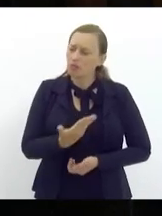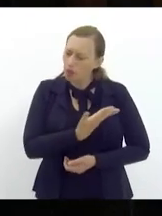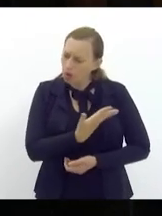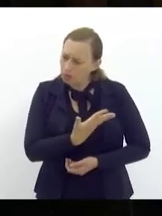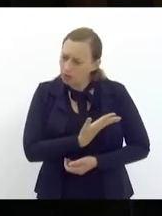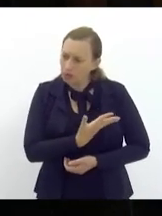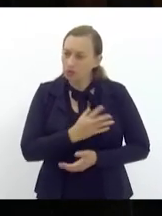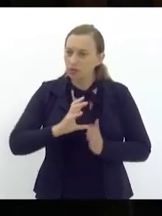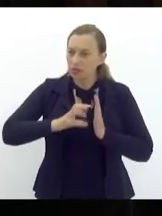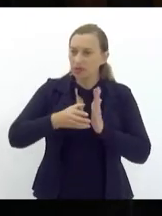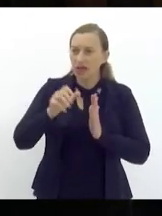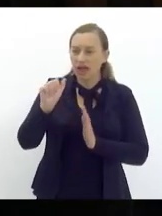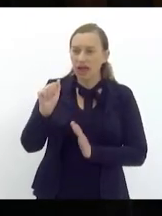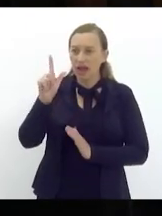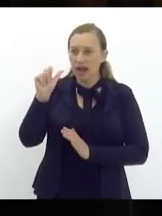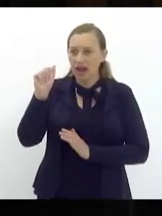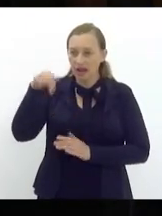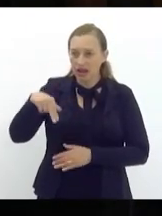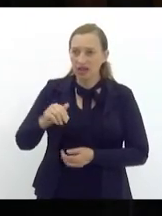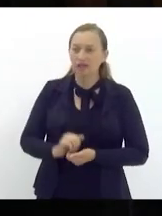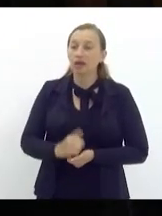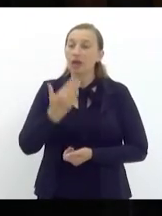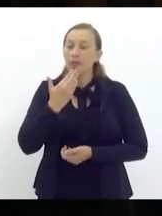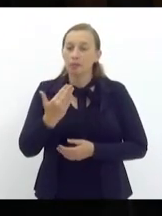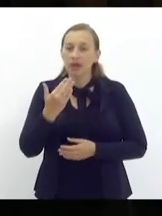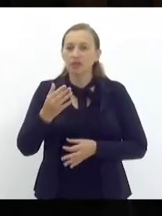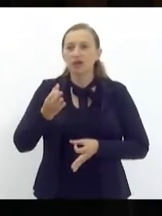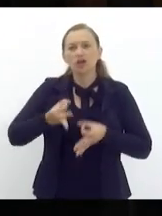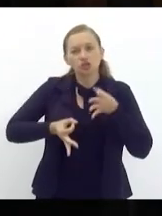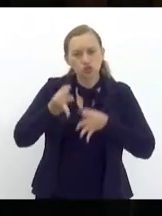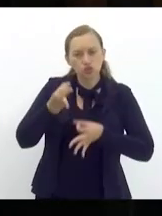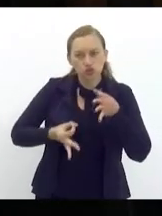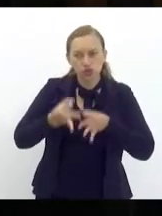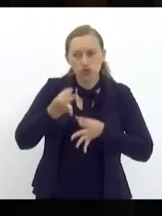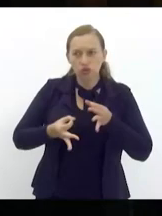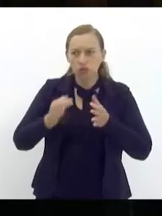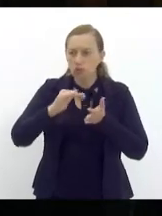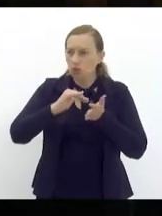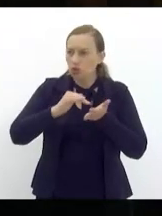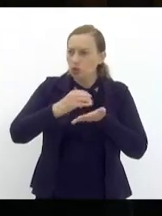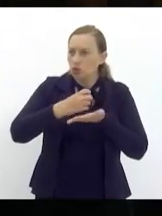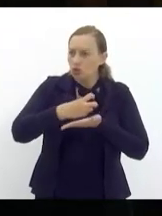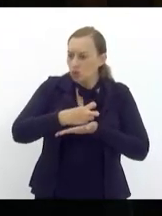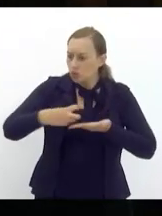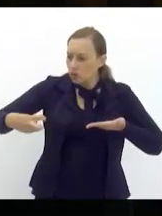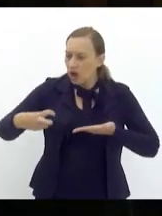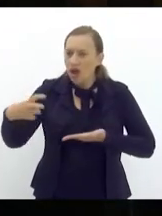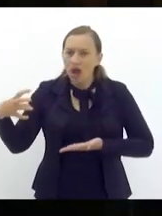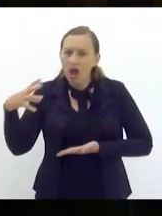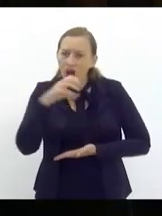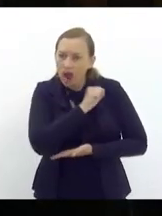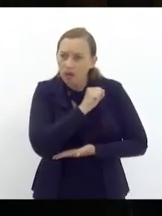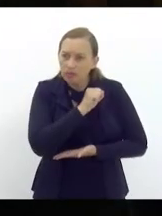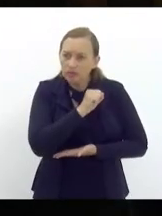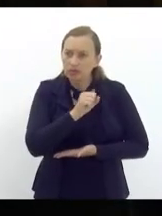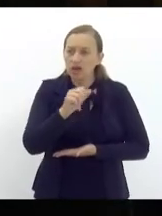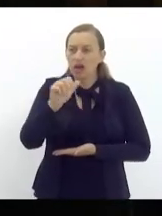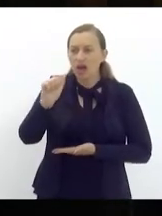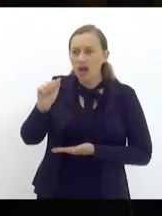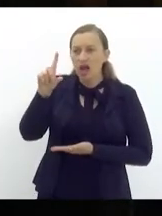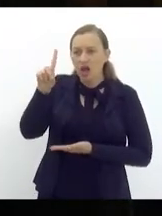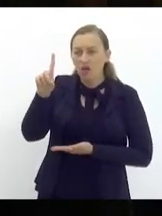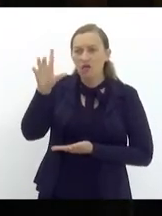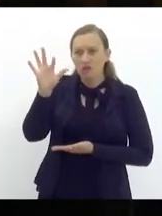de partido Alain Lopes eu peço a justiça o afastamento imediato do Alfredão